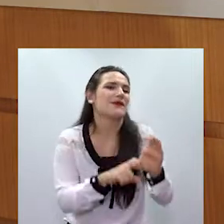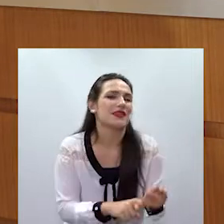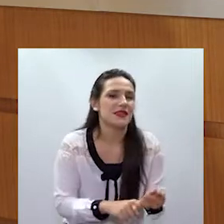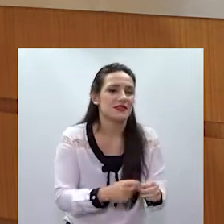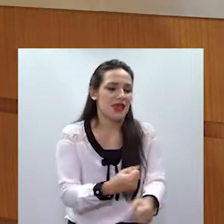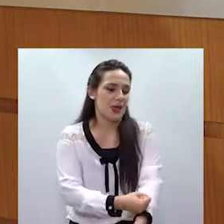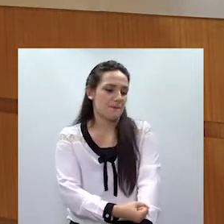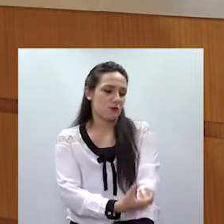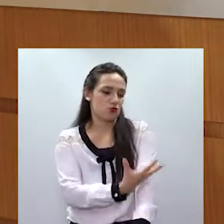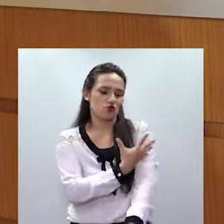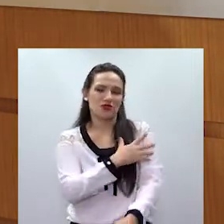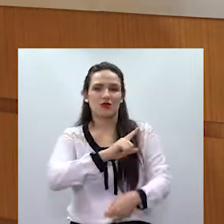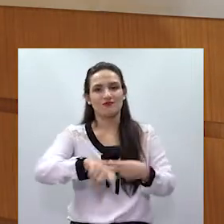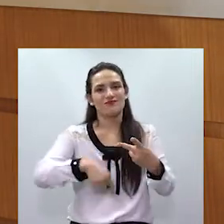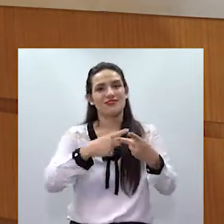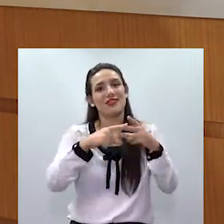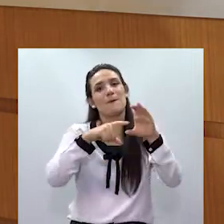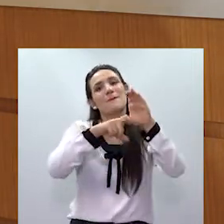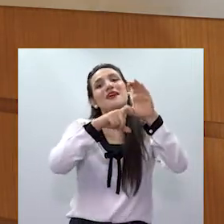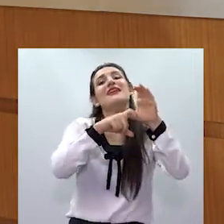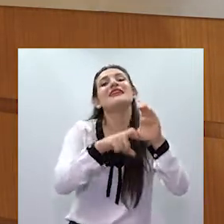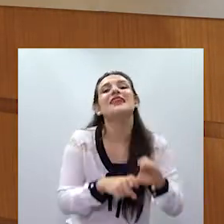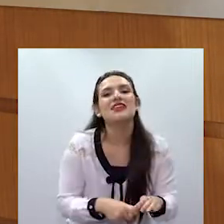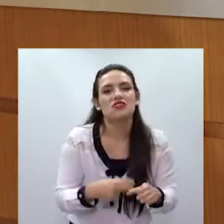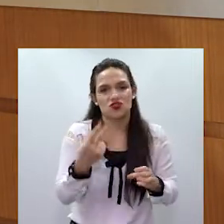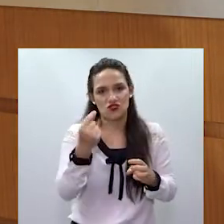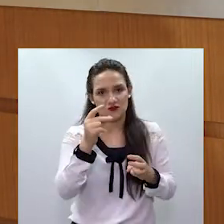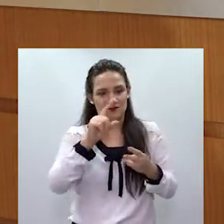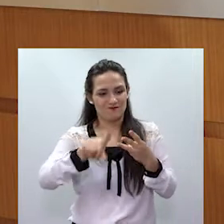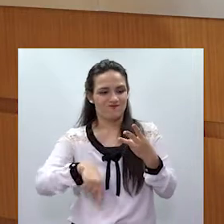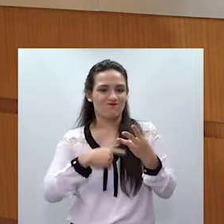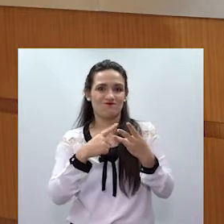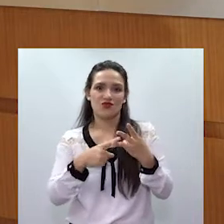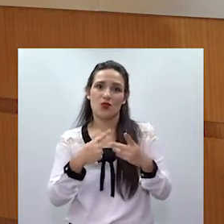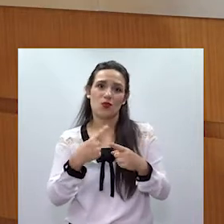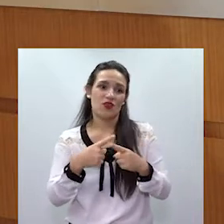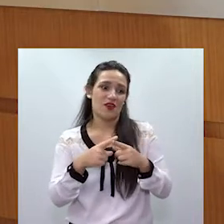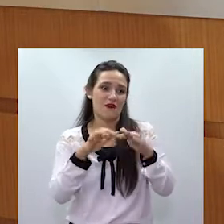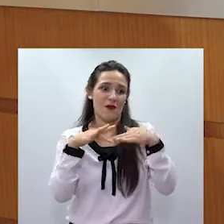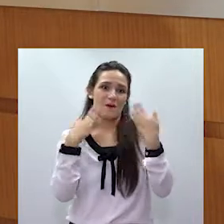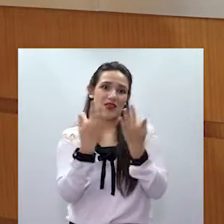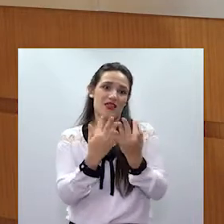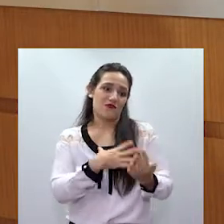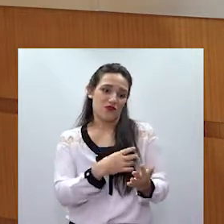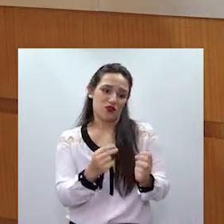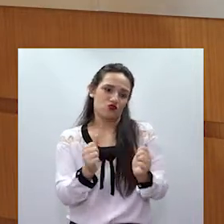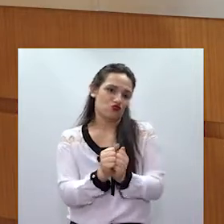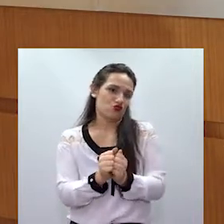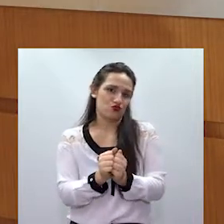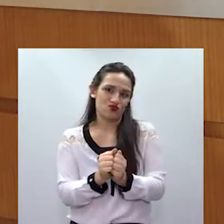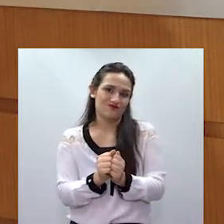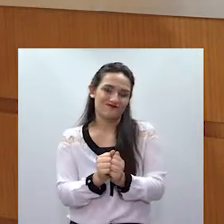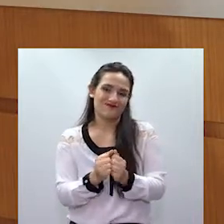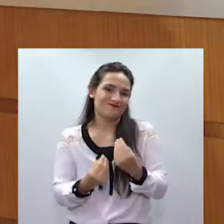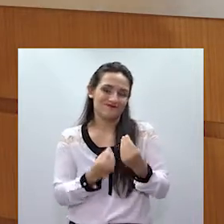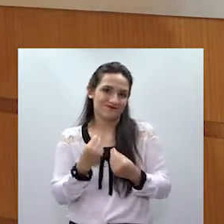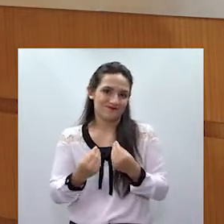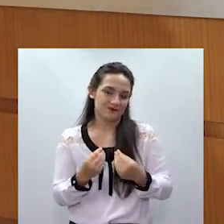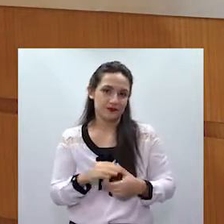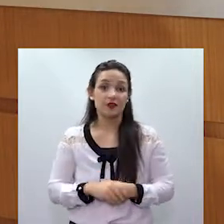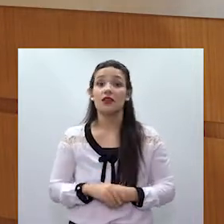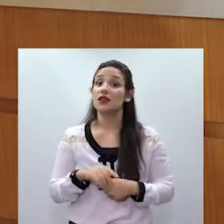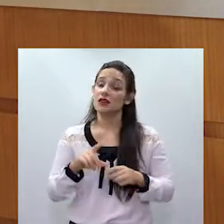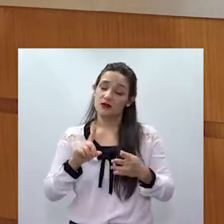exemplo. Principalmente a família, filhos e medo de vingança do agressor. Então, são vários fatores.